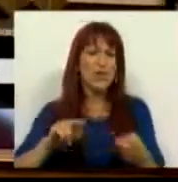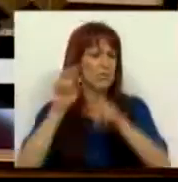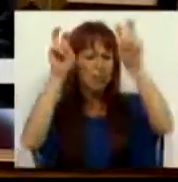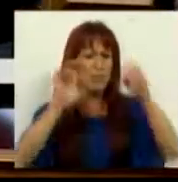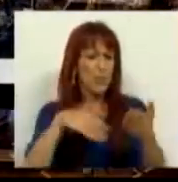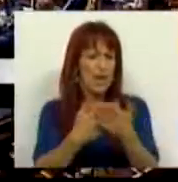qualificações. Muito obrigado.